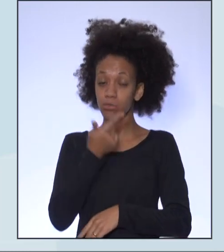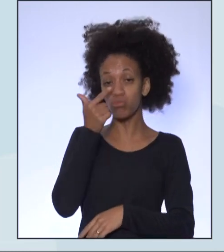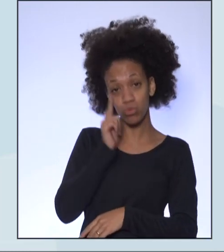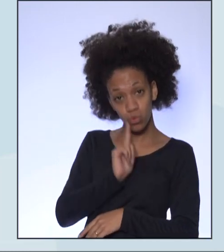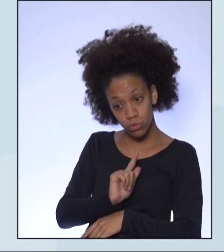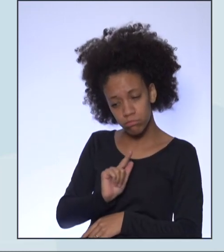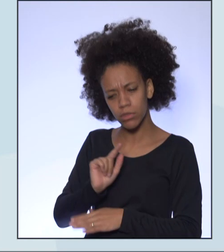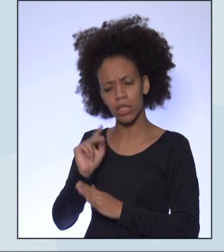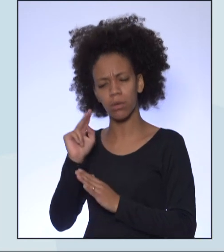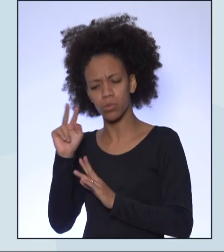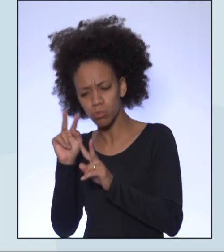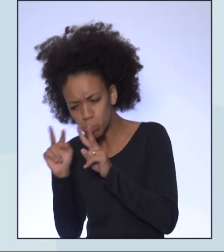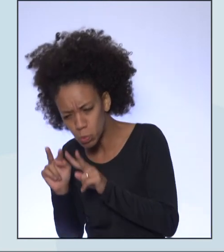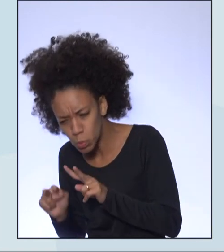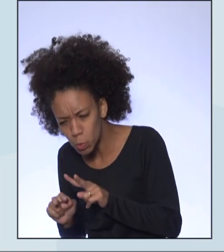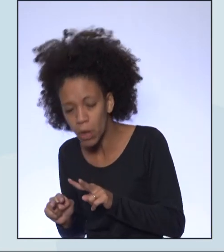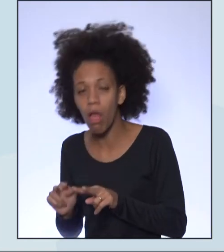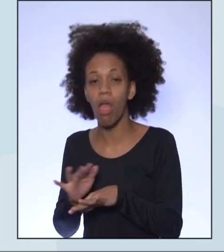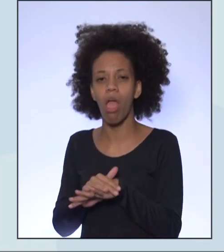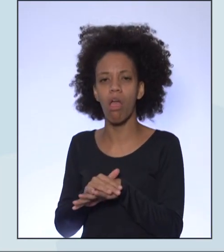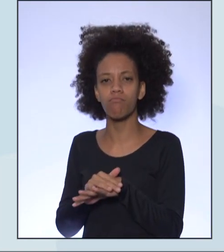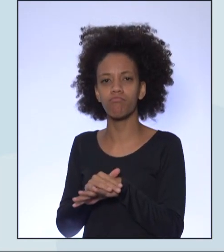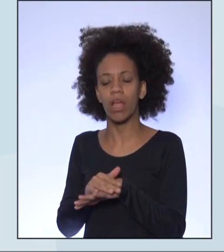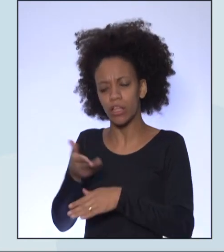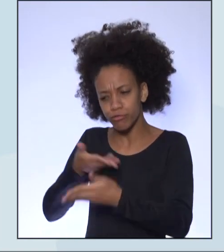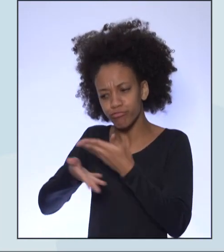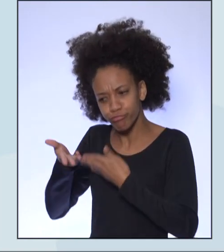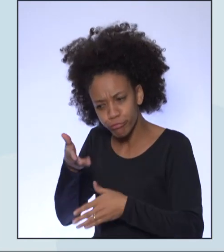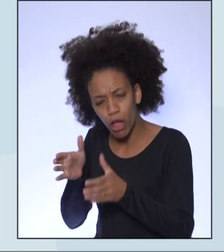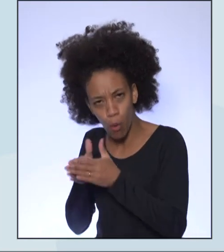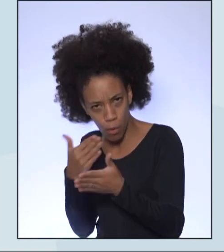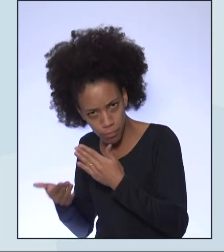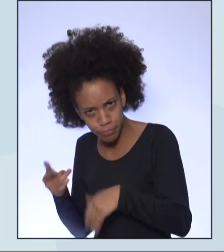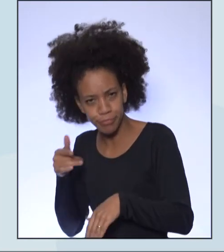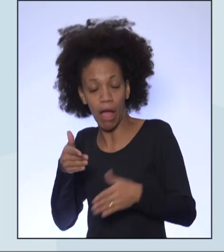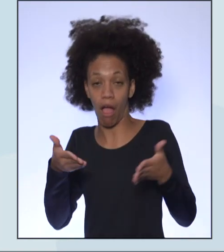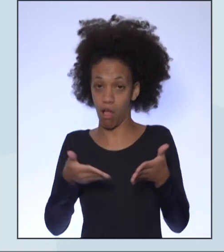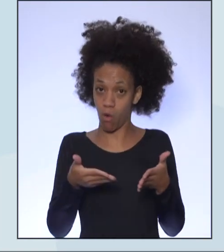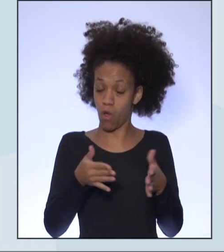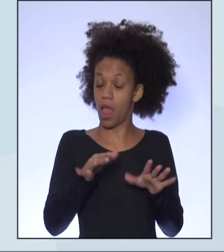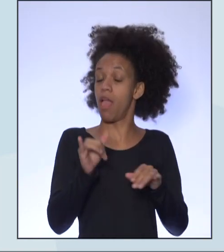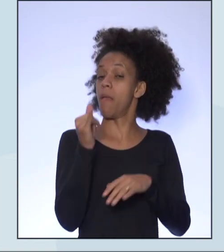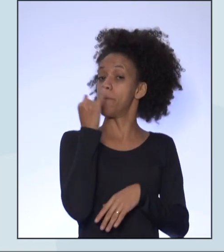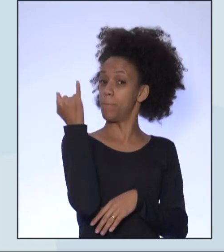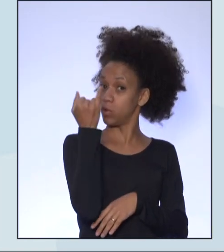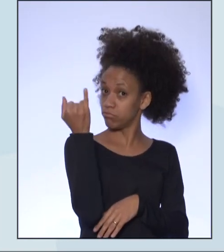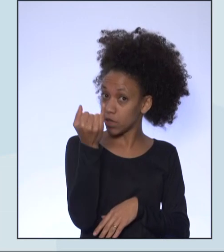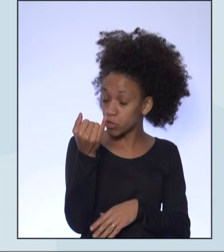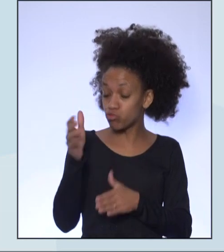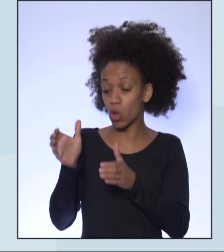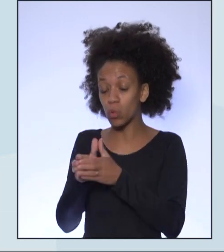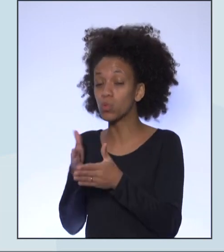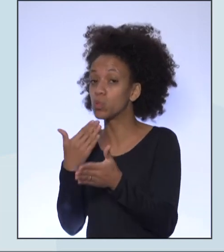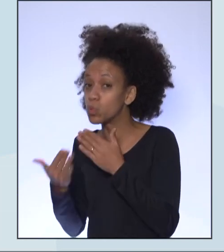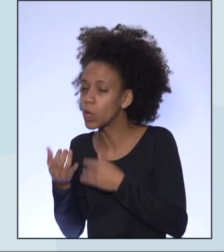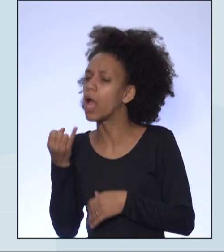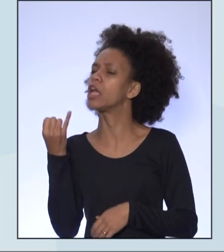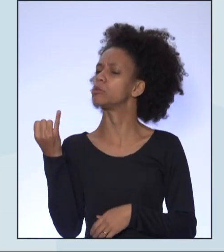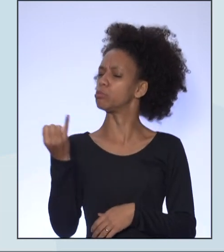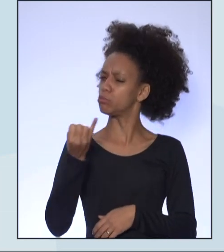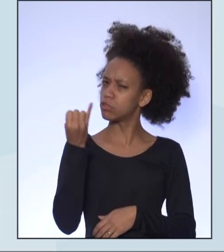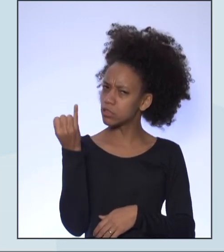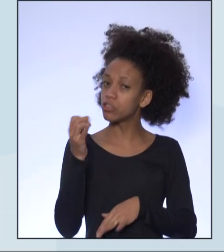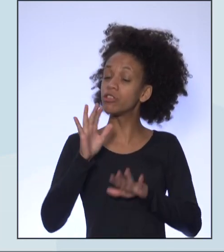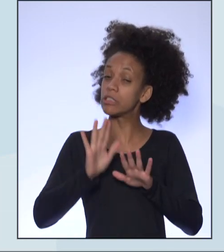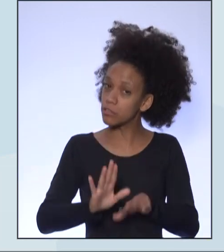ler aqui as contribuições de vocês nesse momento. Importante ressaltar que o chat é uma ferramenta muito importante, então